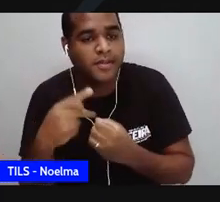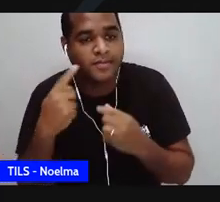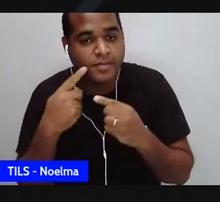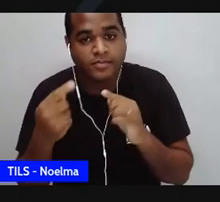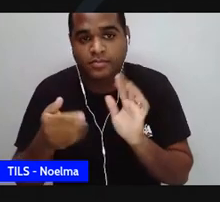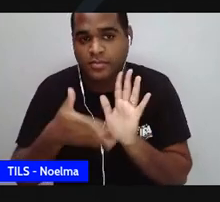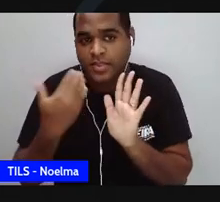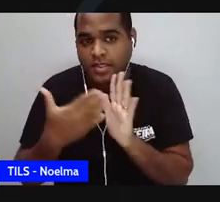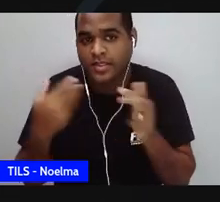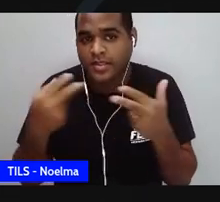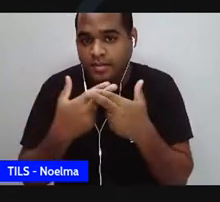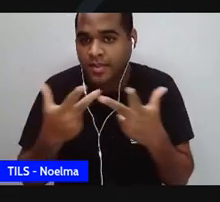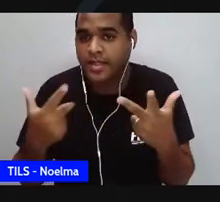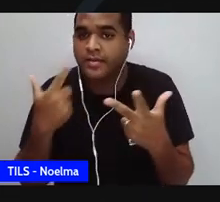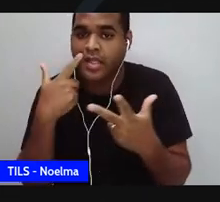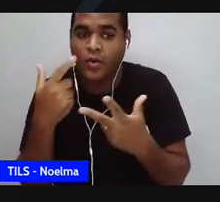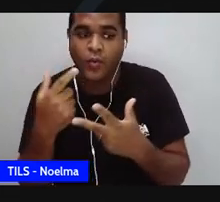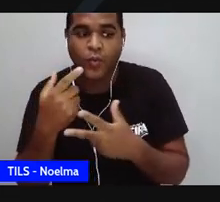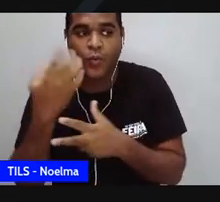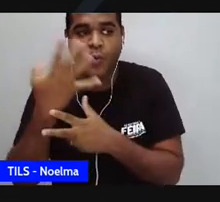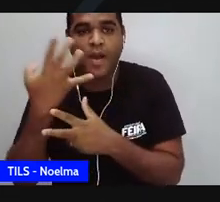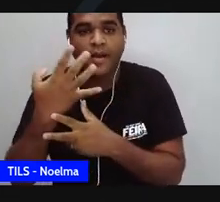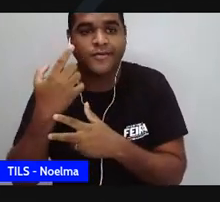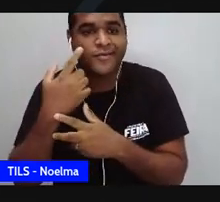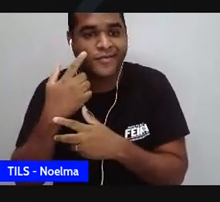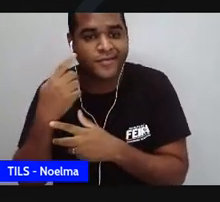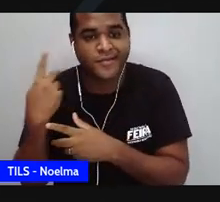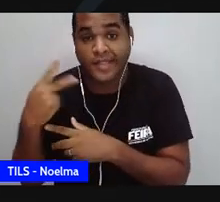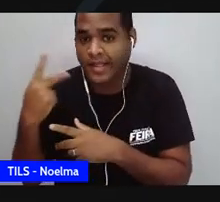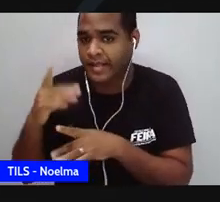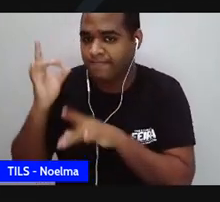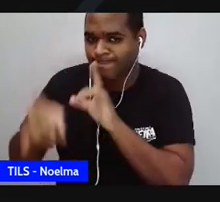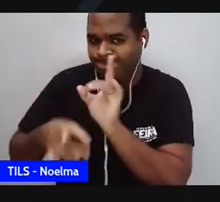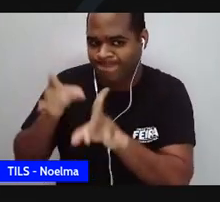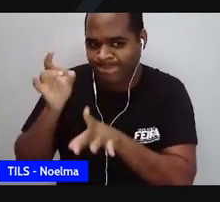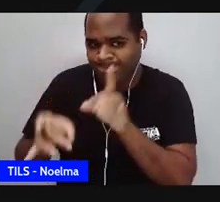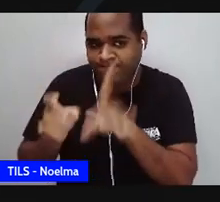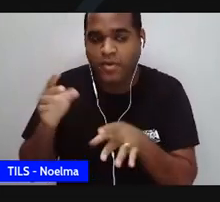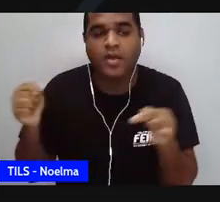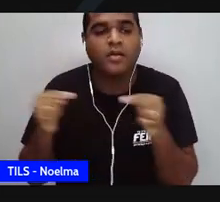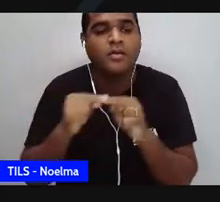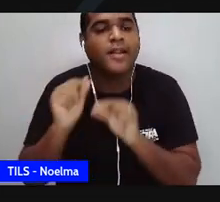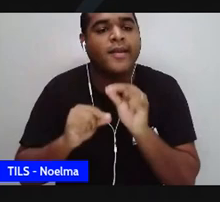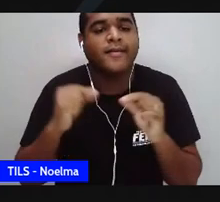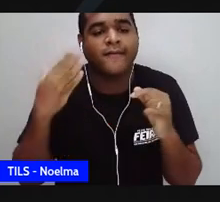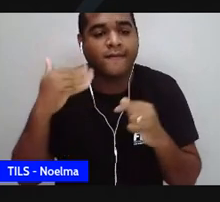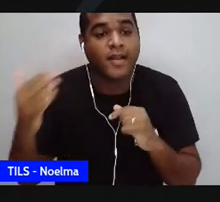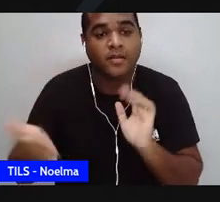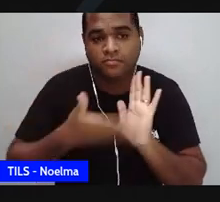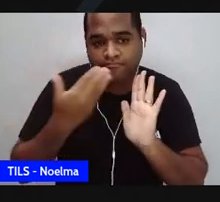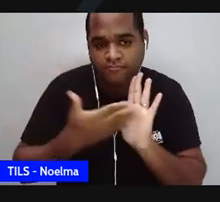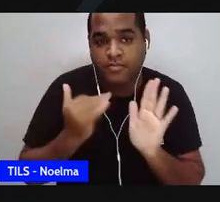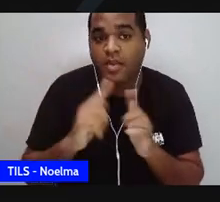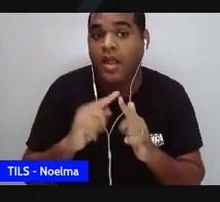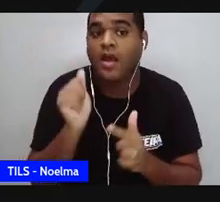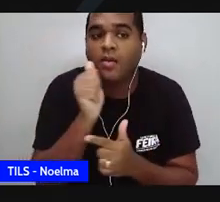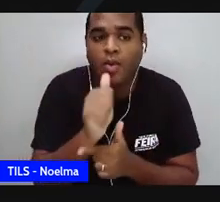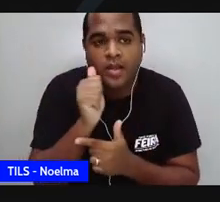Quarto de Despejo. Quarto de Despejo é fantástico, minha gente. Ela saía